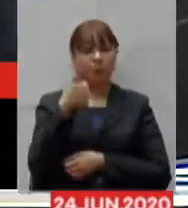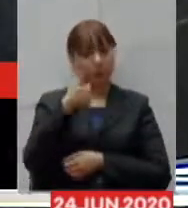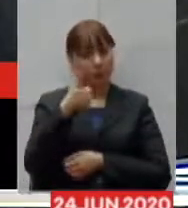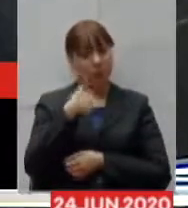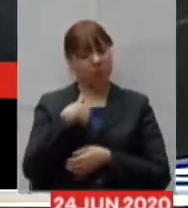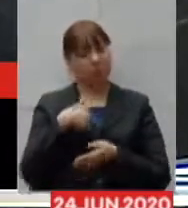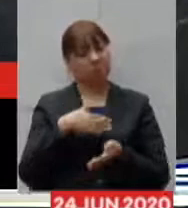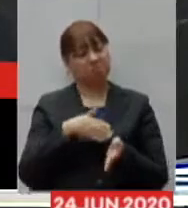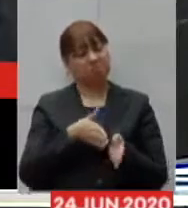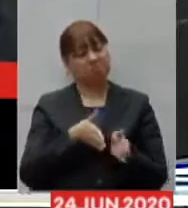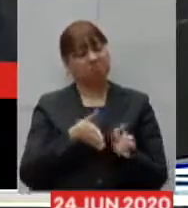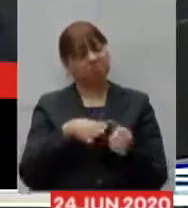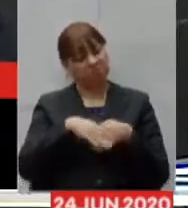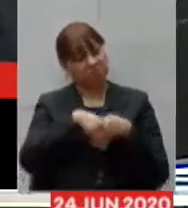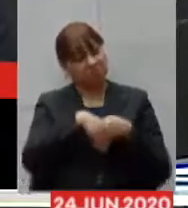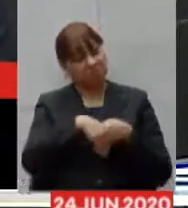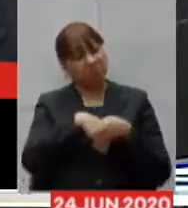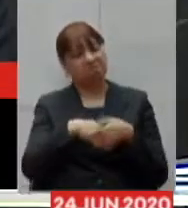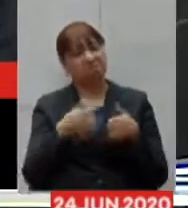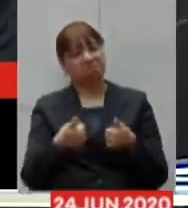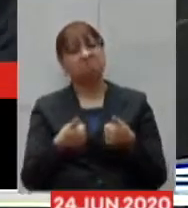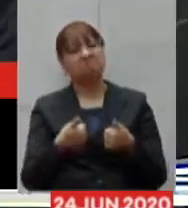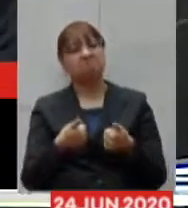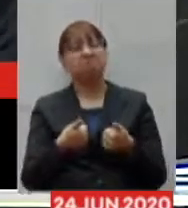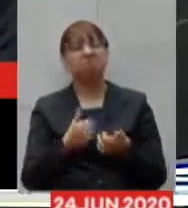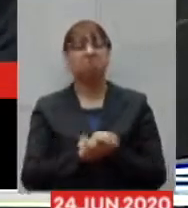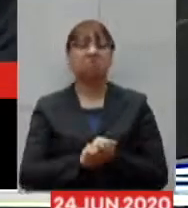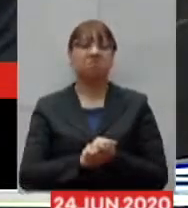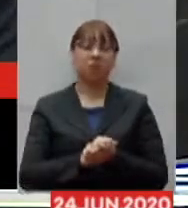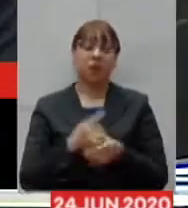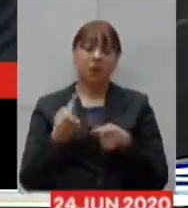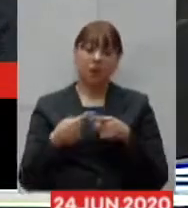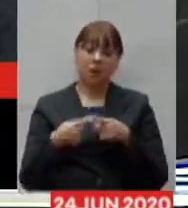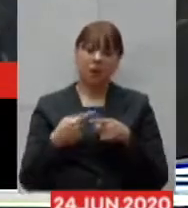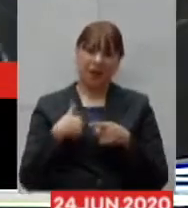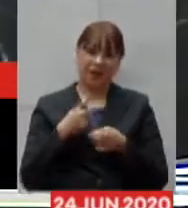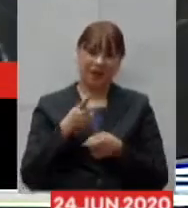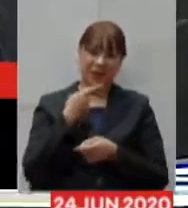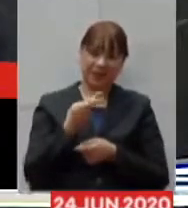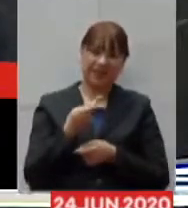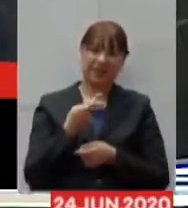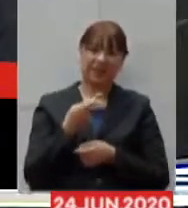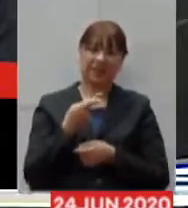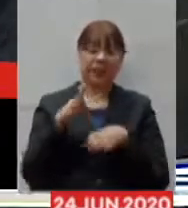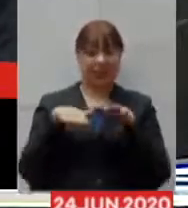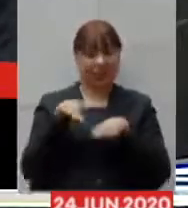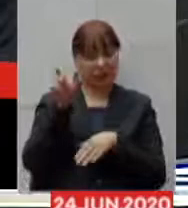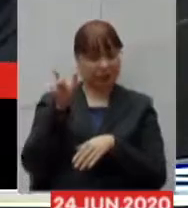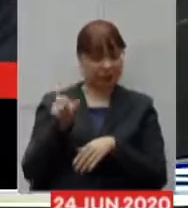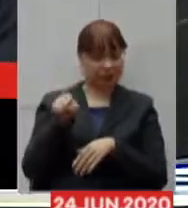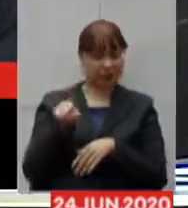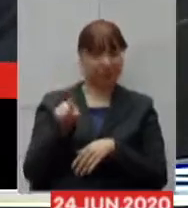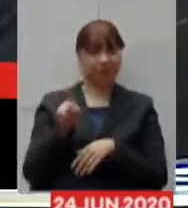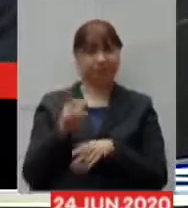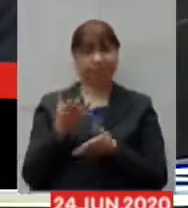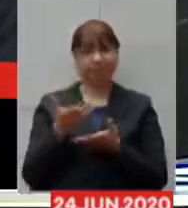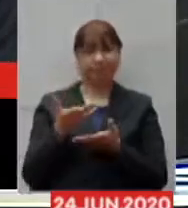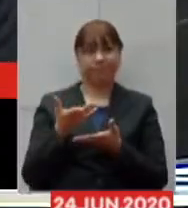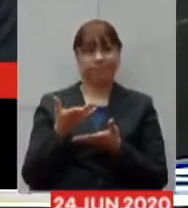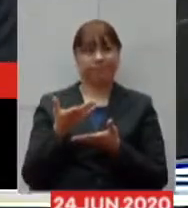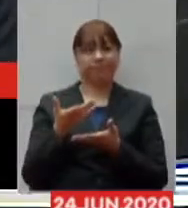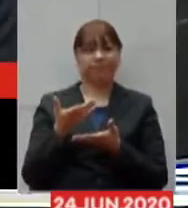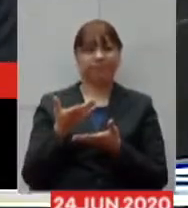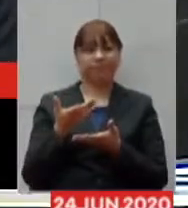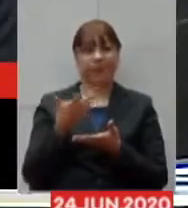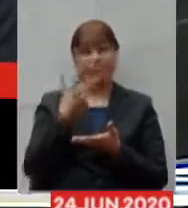cumprimentá-lo. Eu tenho dito que, provavelmente, o senhor não deve estar alimentando